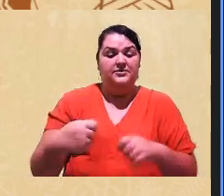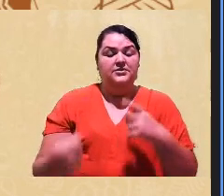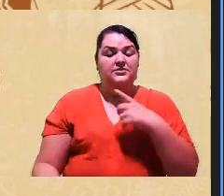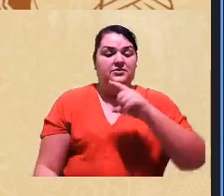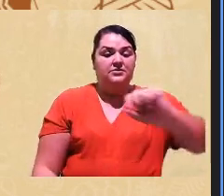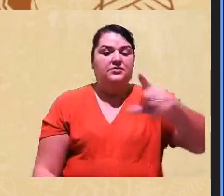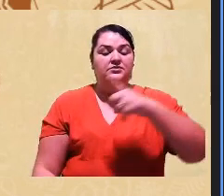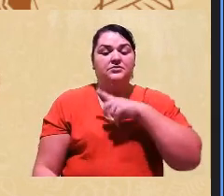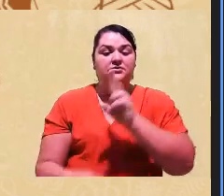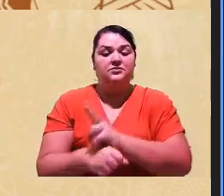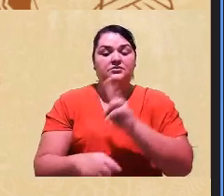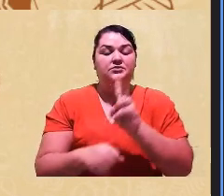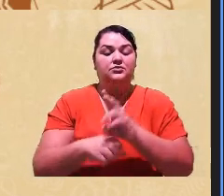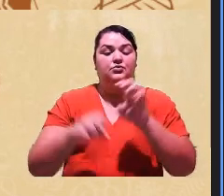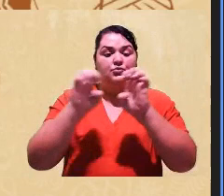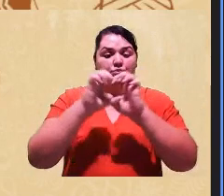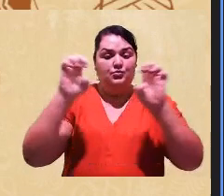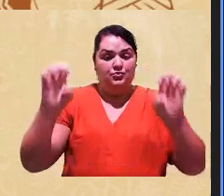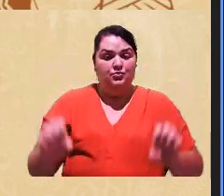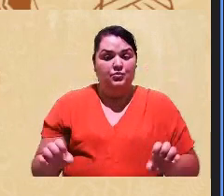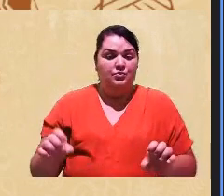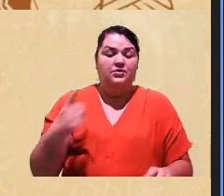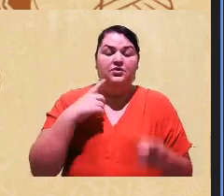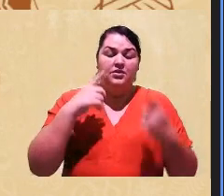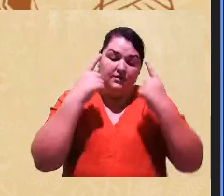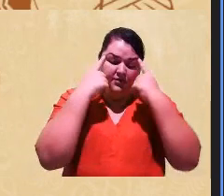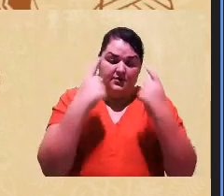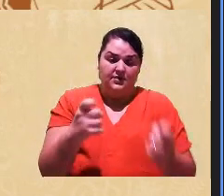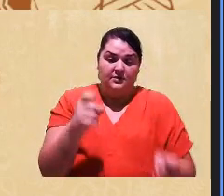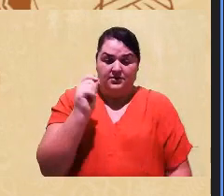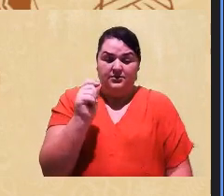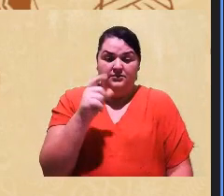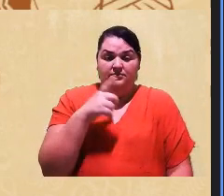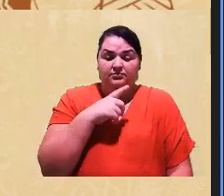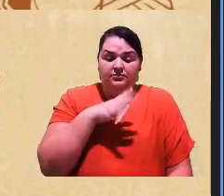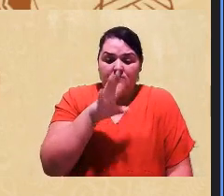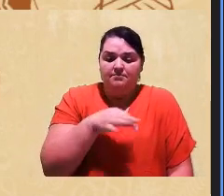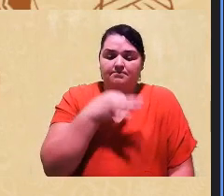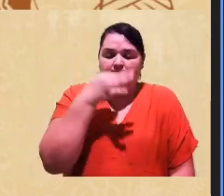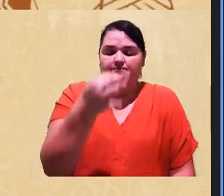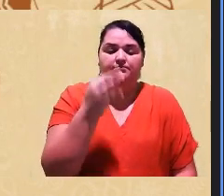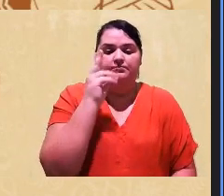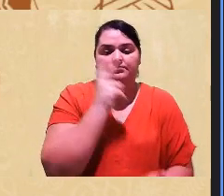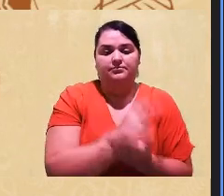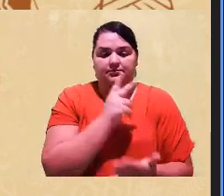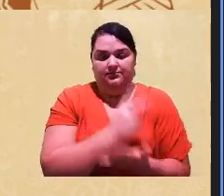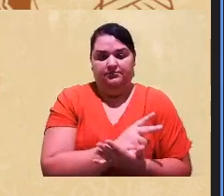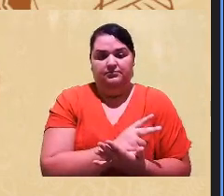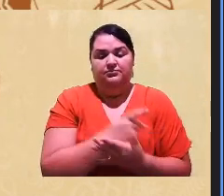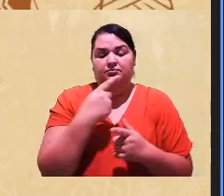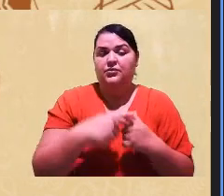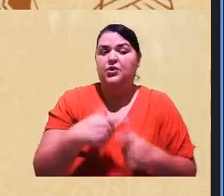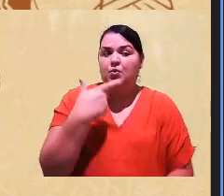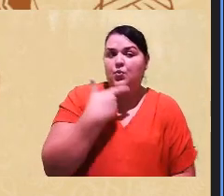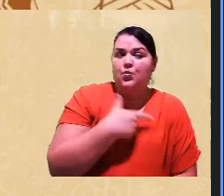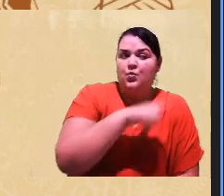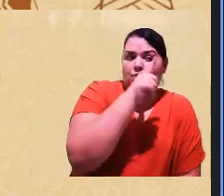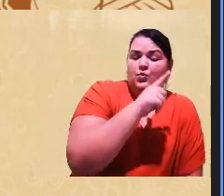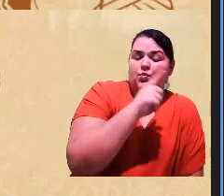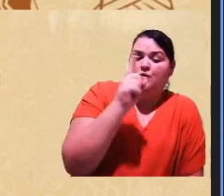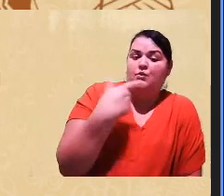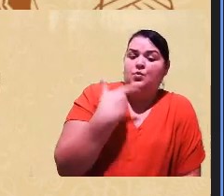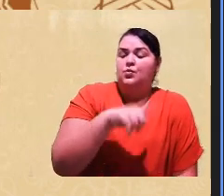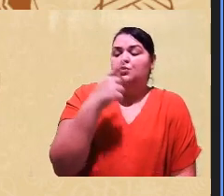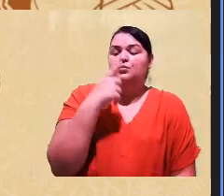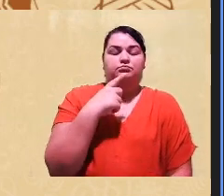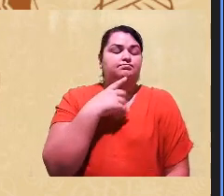das estruturas e dessa violência para poder se autoafirmar porque esse outro é um outro que ameaça e